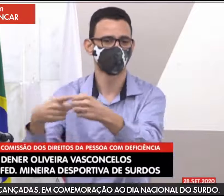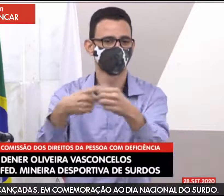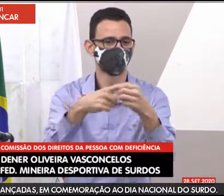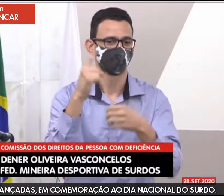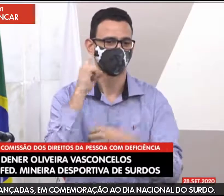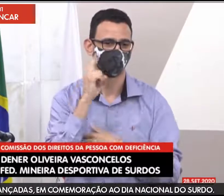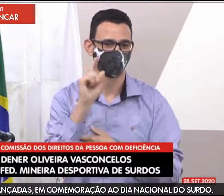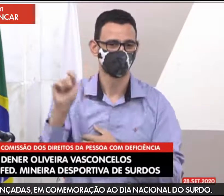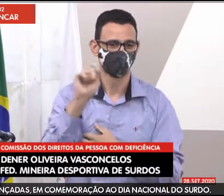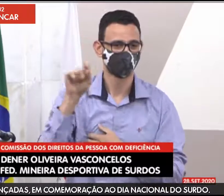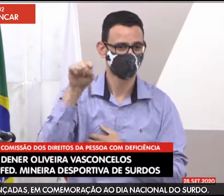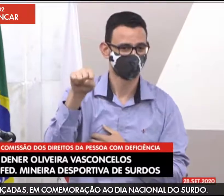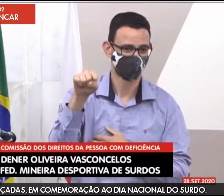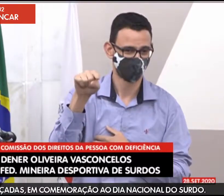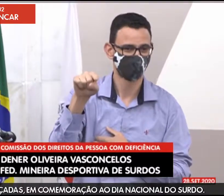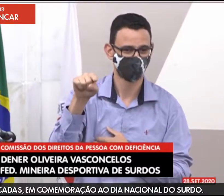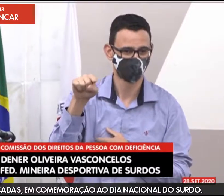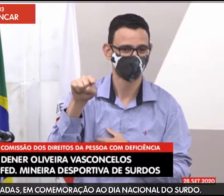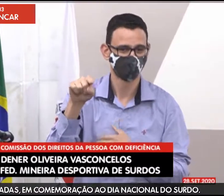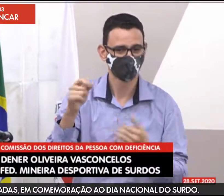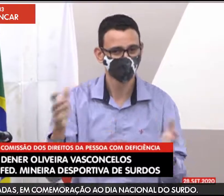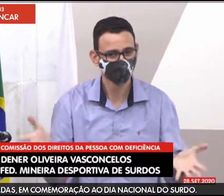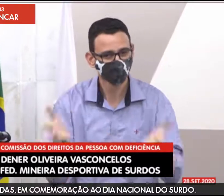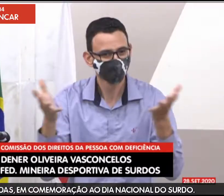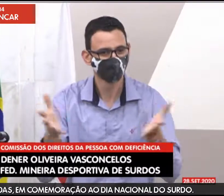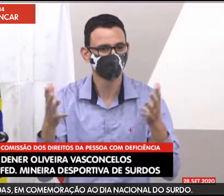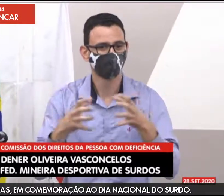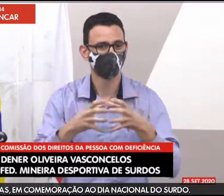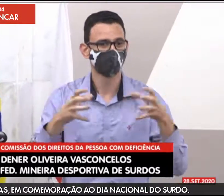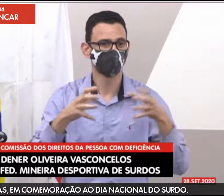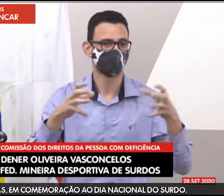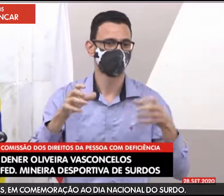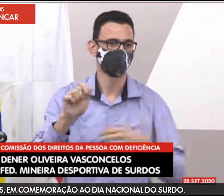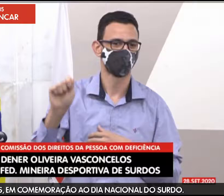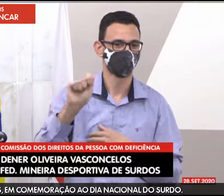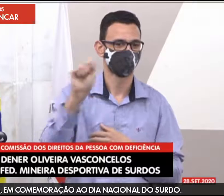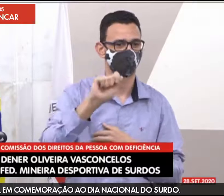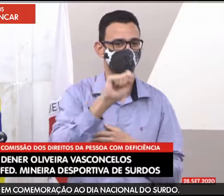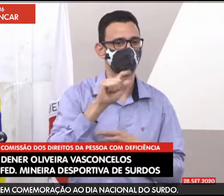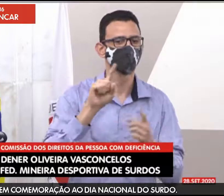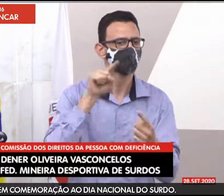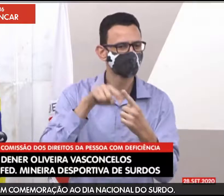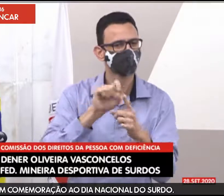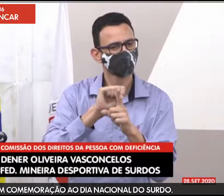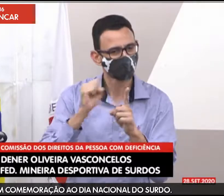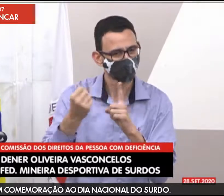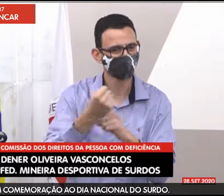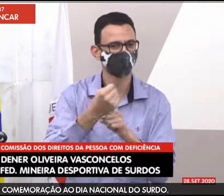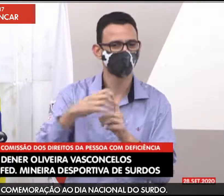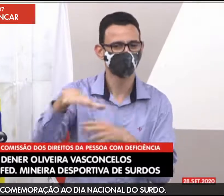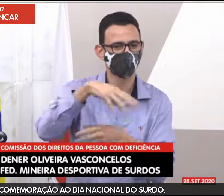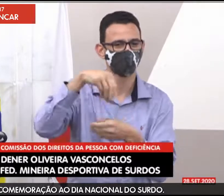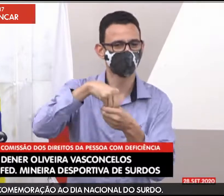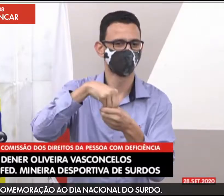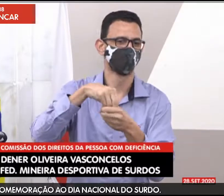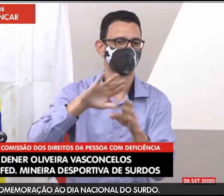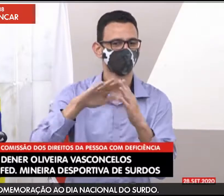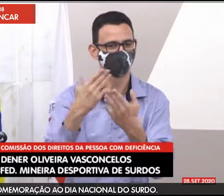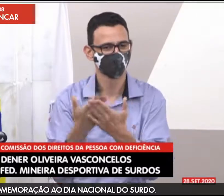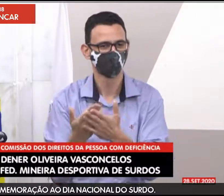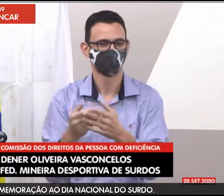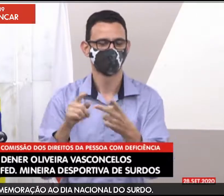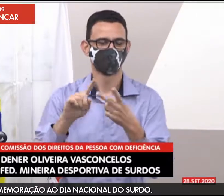relação ao apoio com os surdos. A maioria das associações,